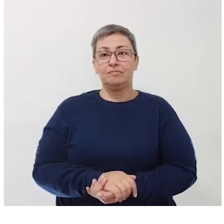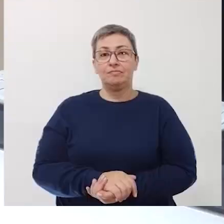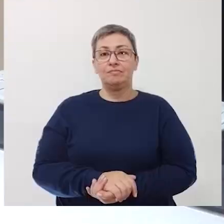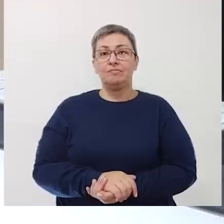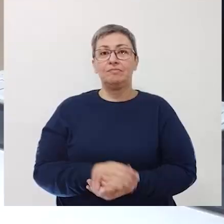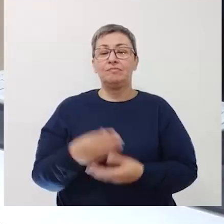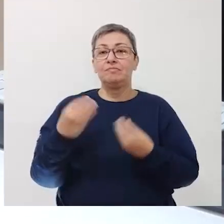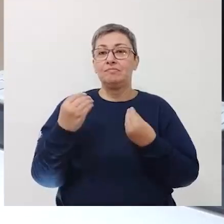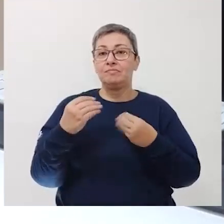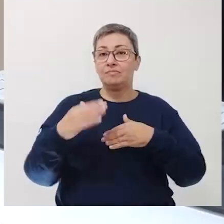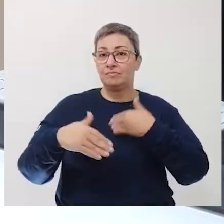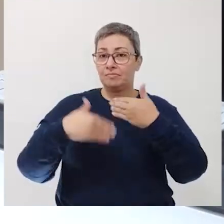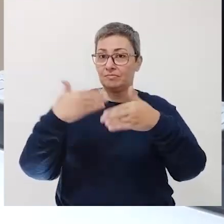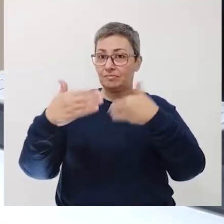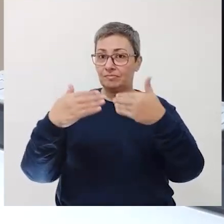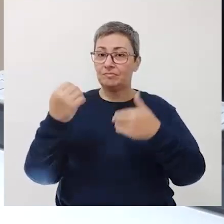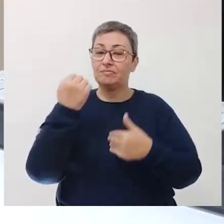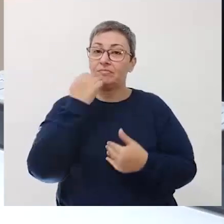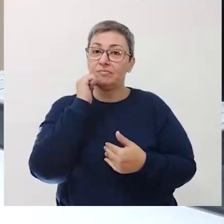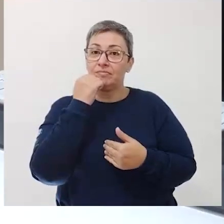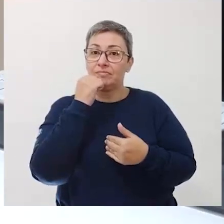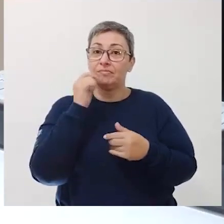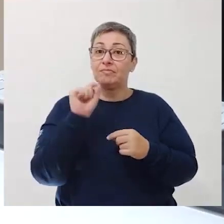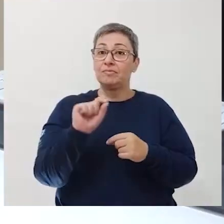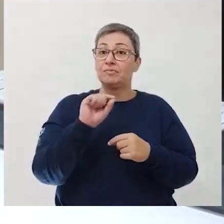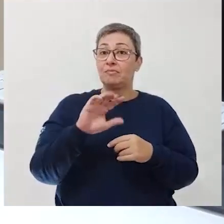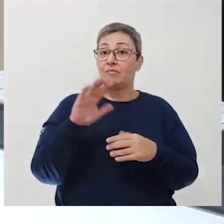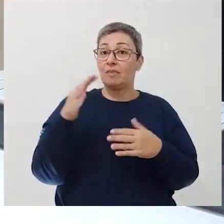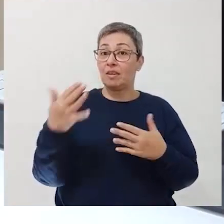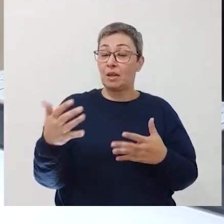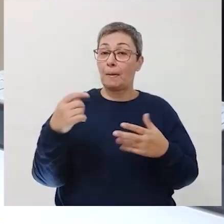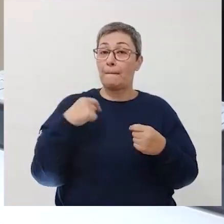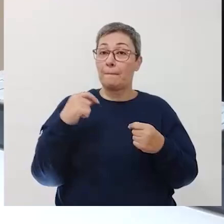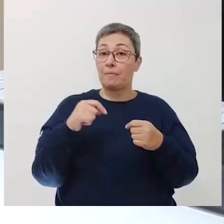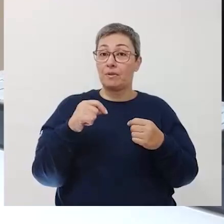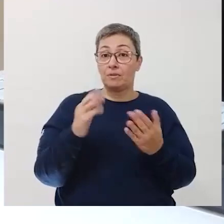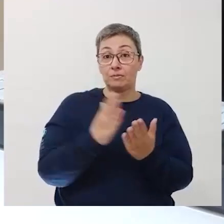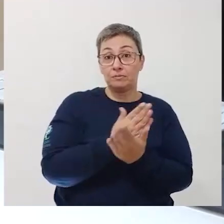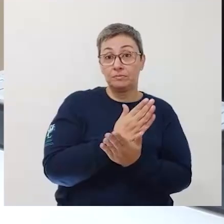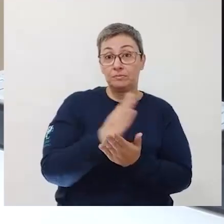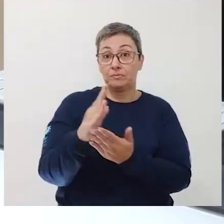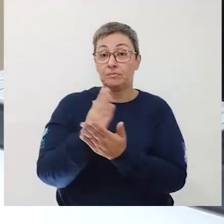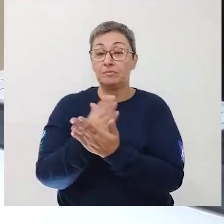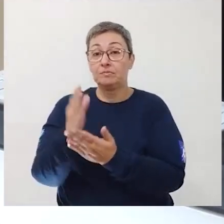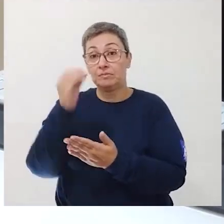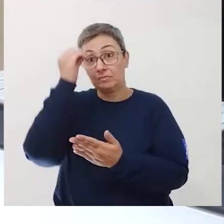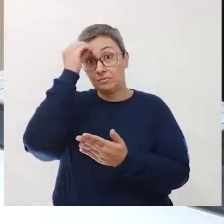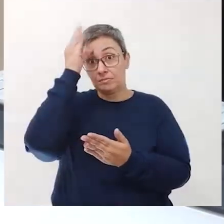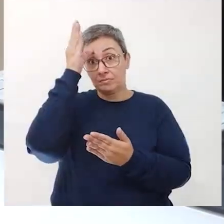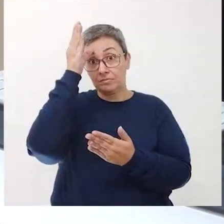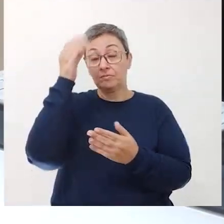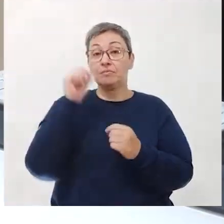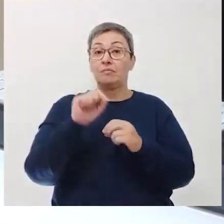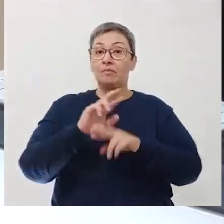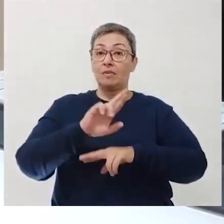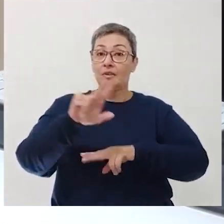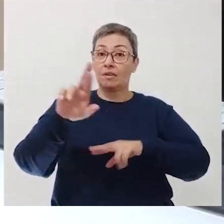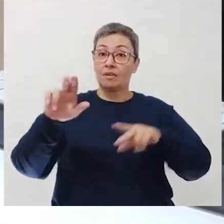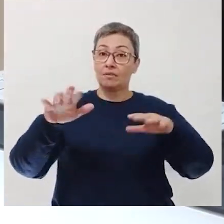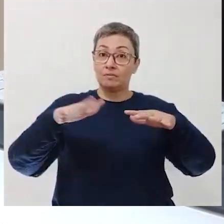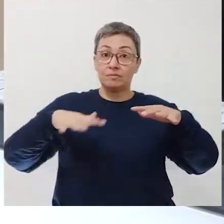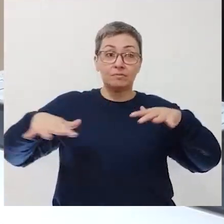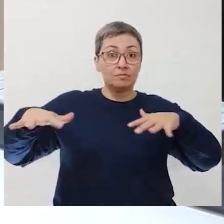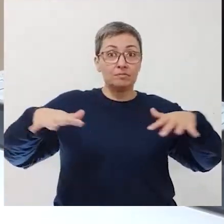Mas com o desenvolvimento da ciência ocorreu a fragmentação do conhecimento. As